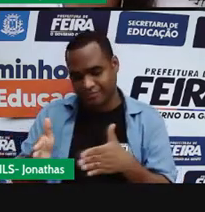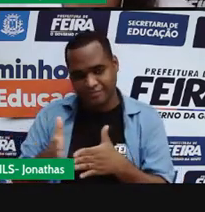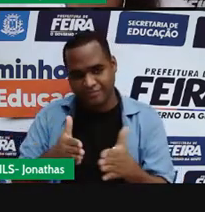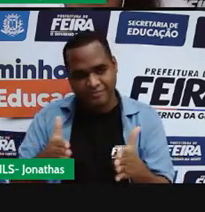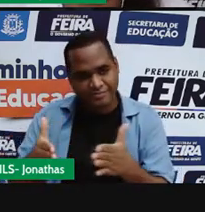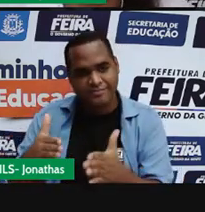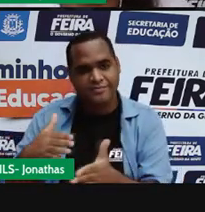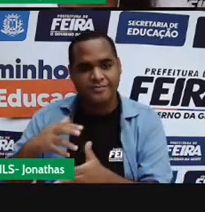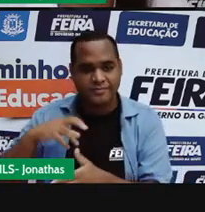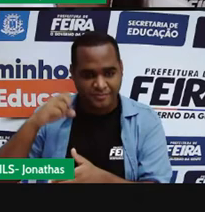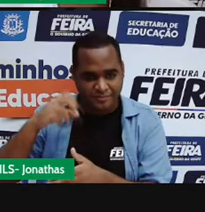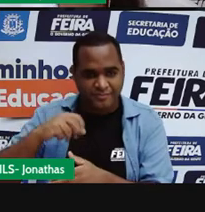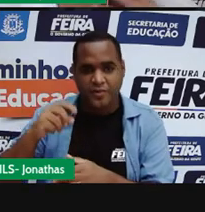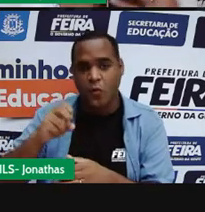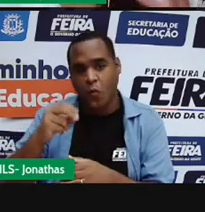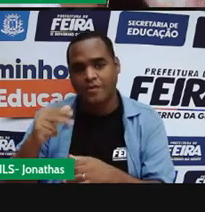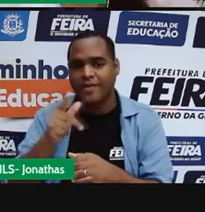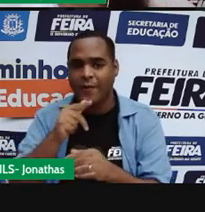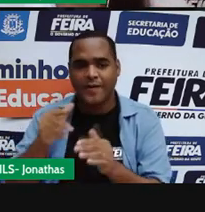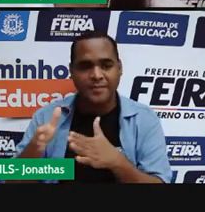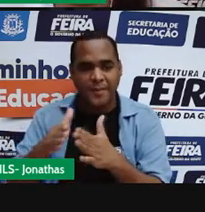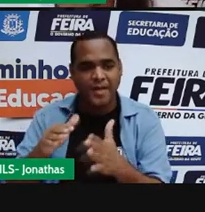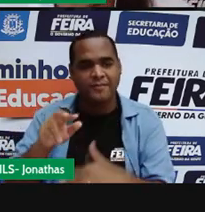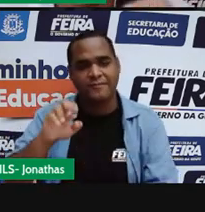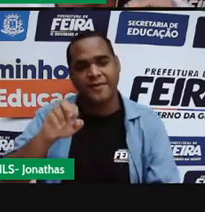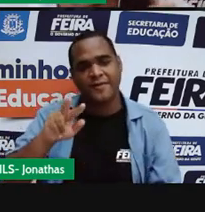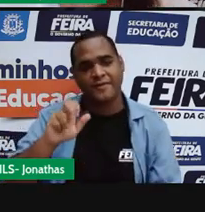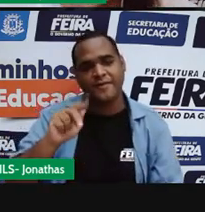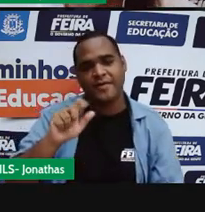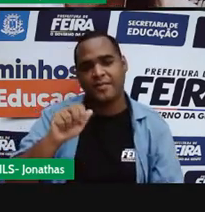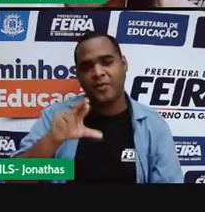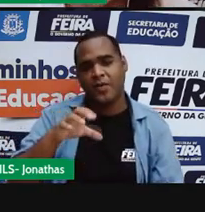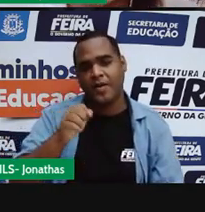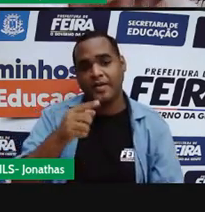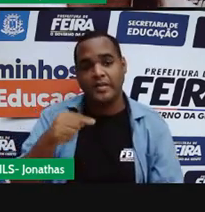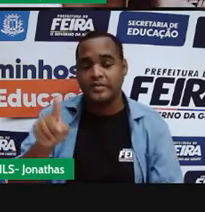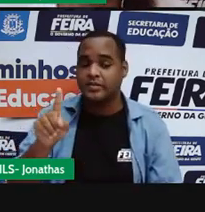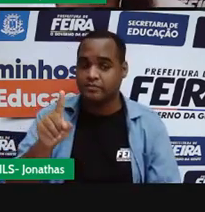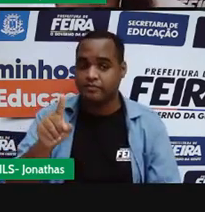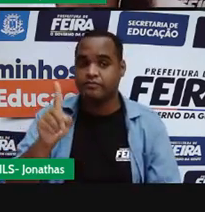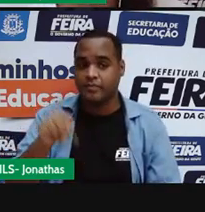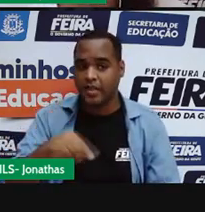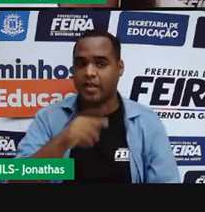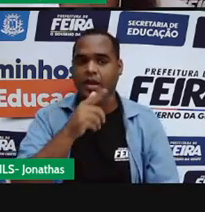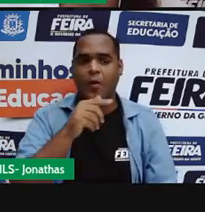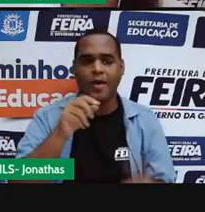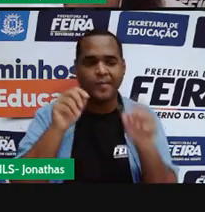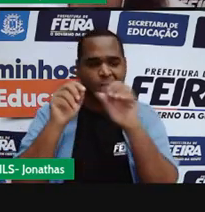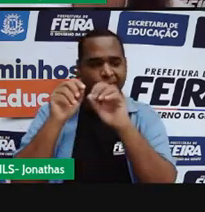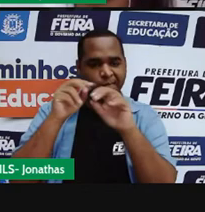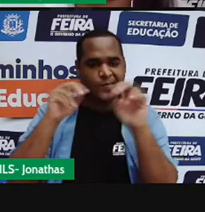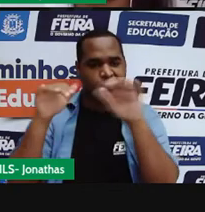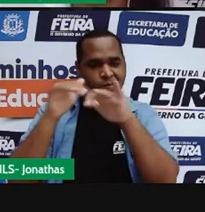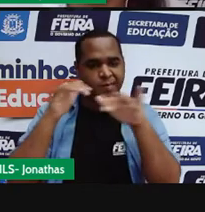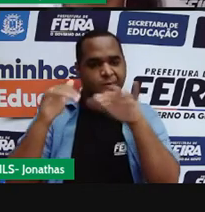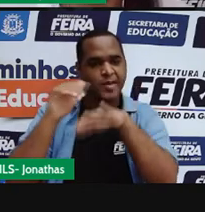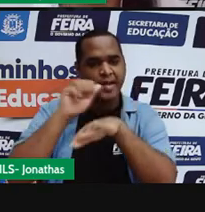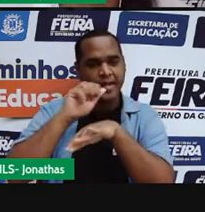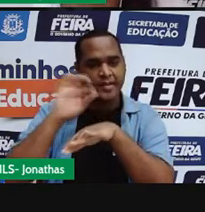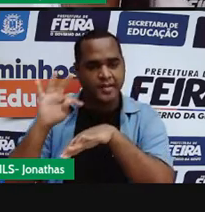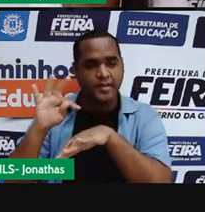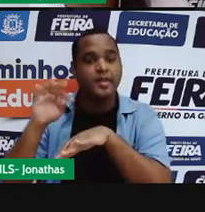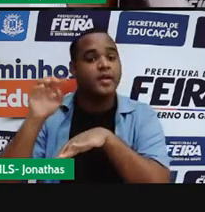de evaporação. Então, essa água evapora, fica na atmosfera em forma de vapor d'água.